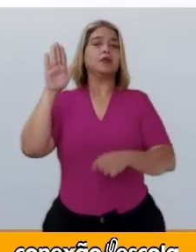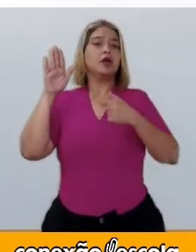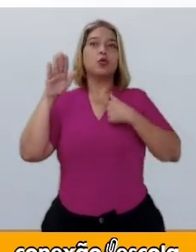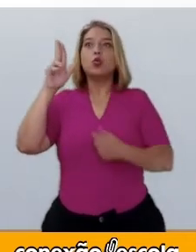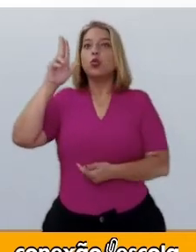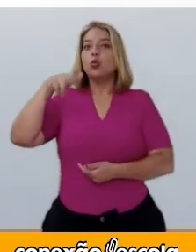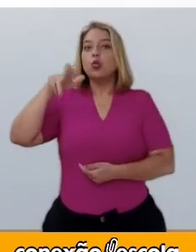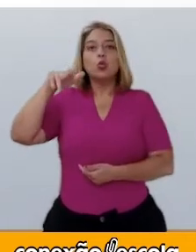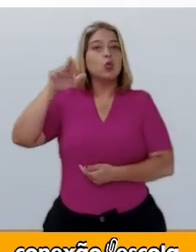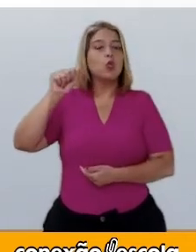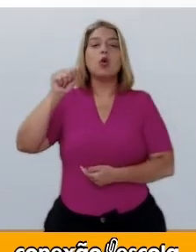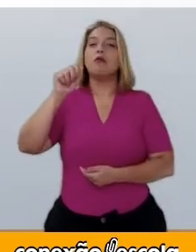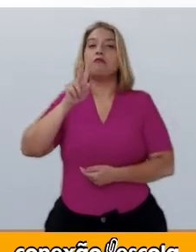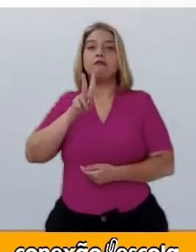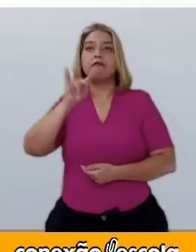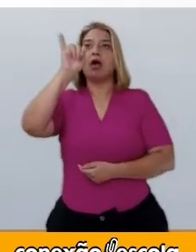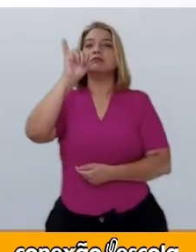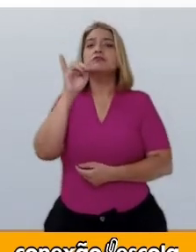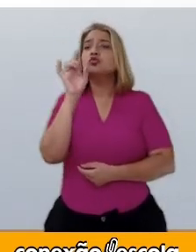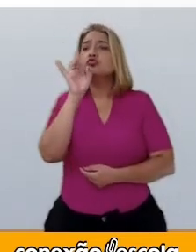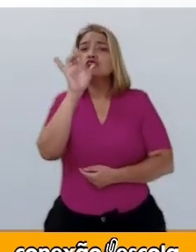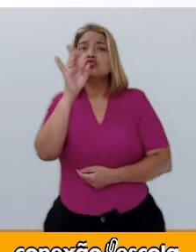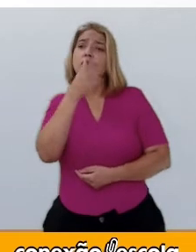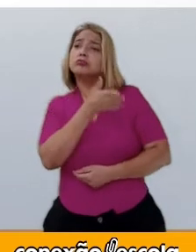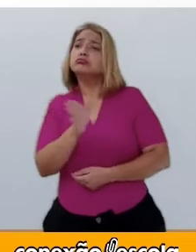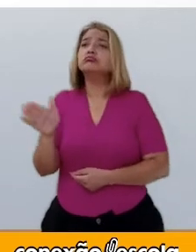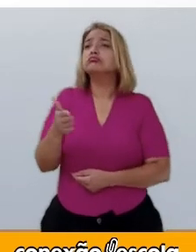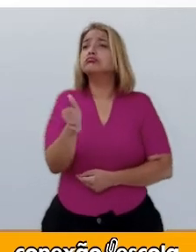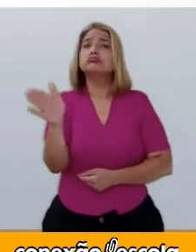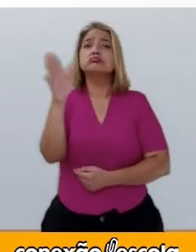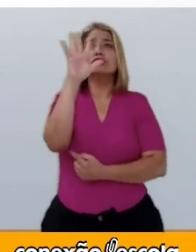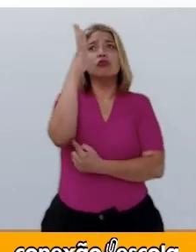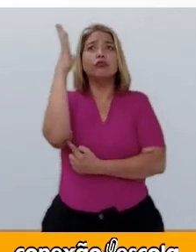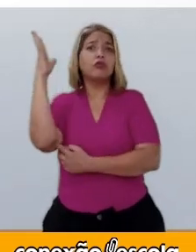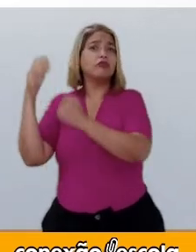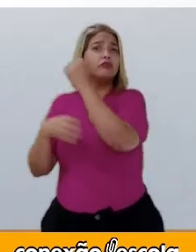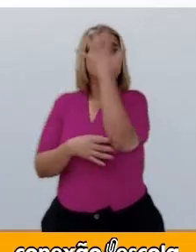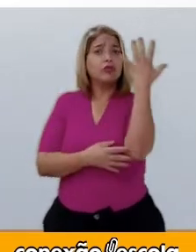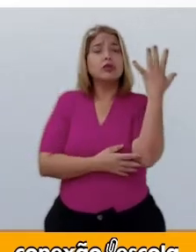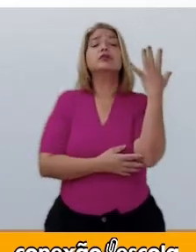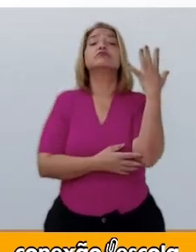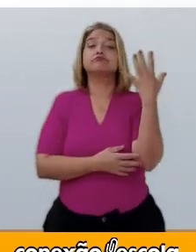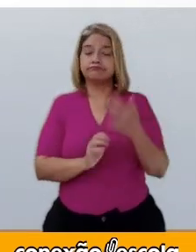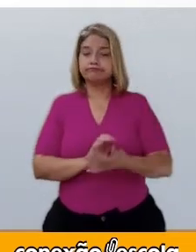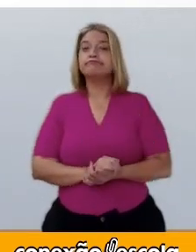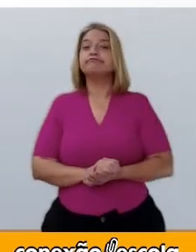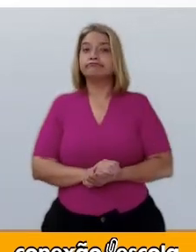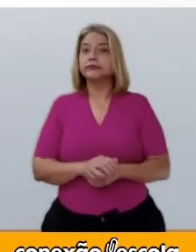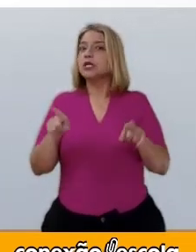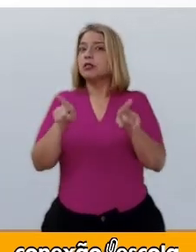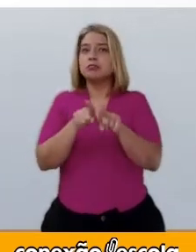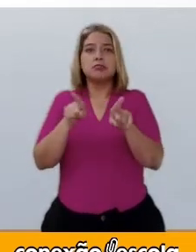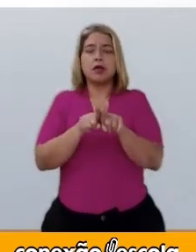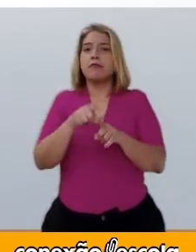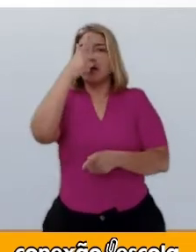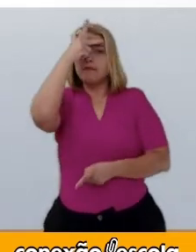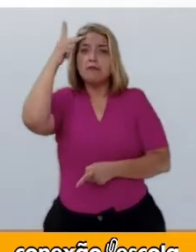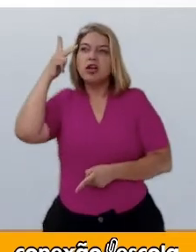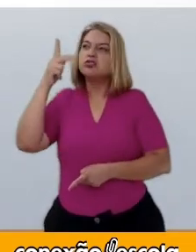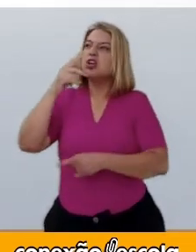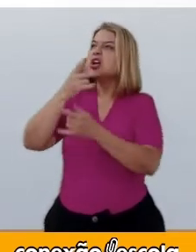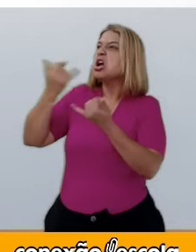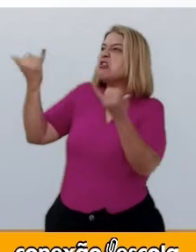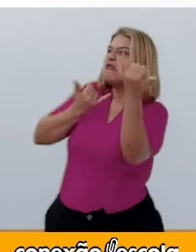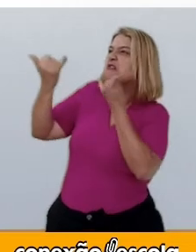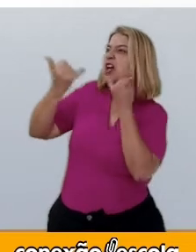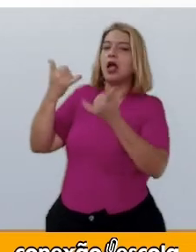Nunca mais entrarei sozinha na floresta, nem darei ouvidos a